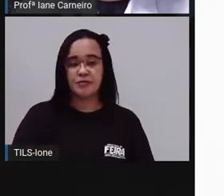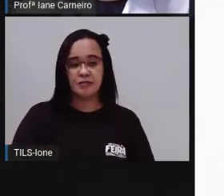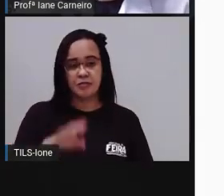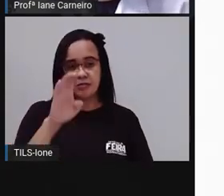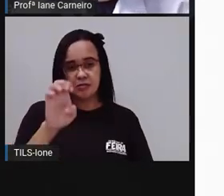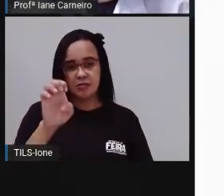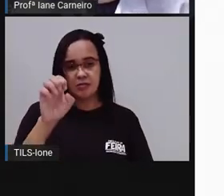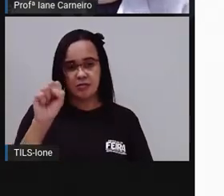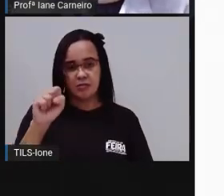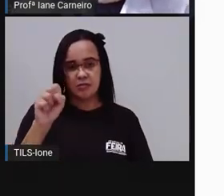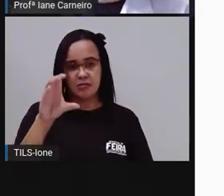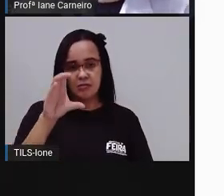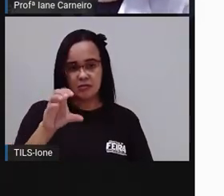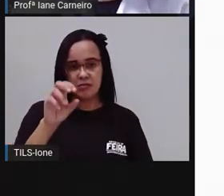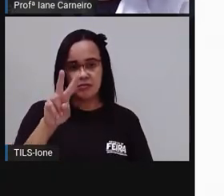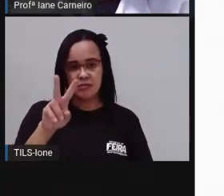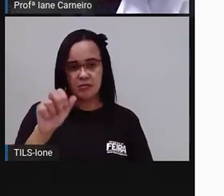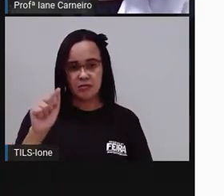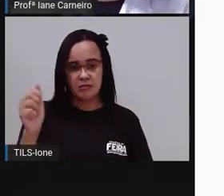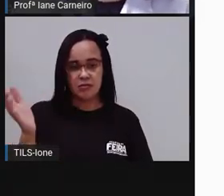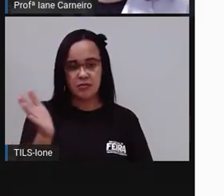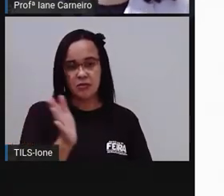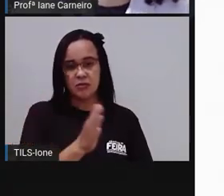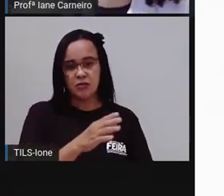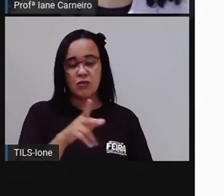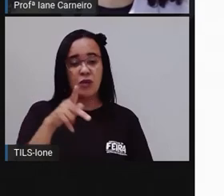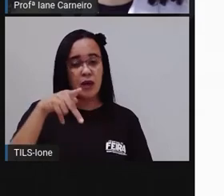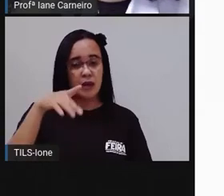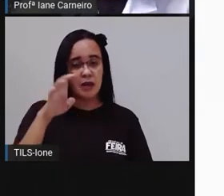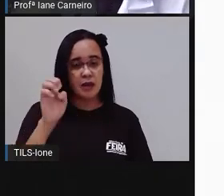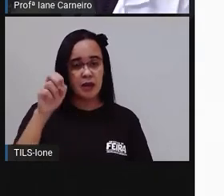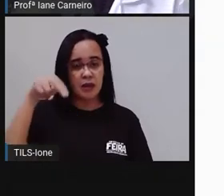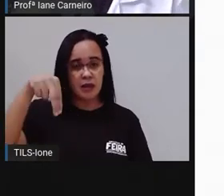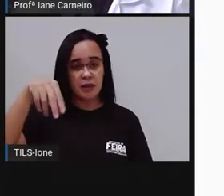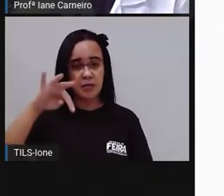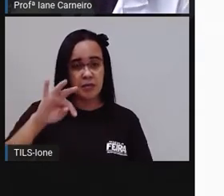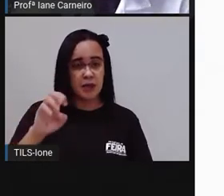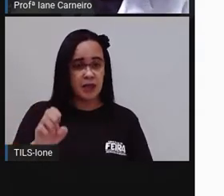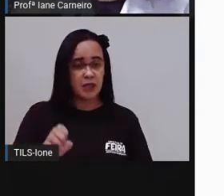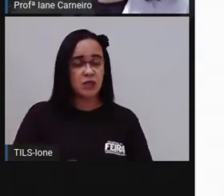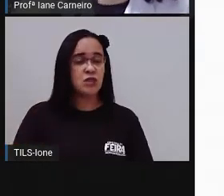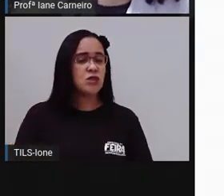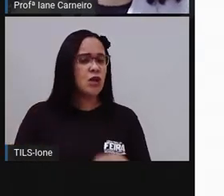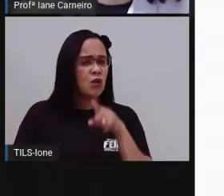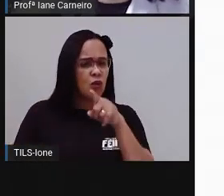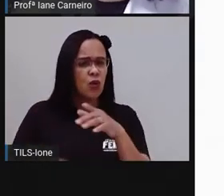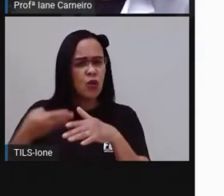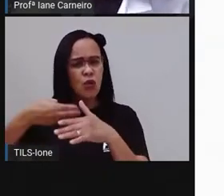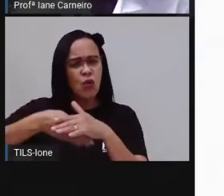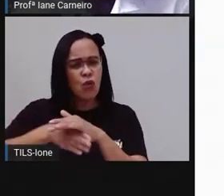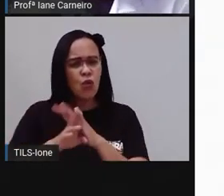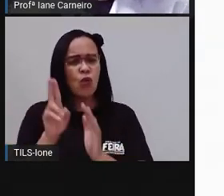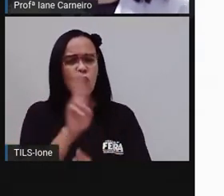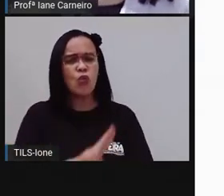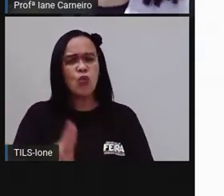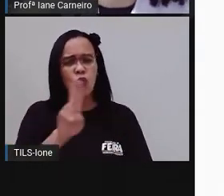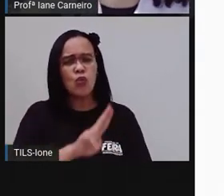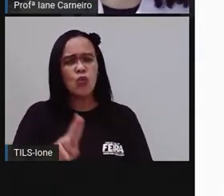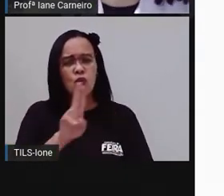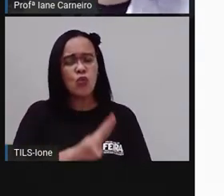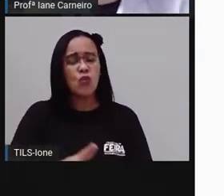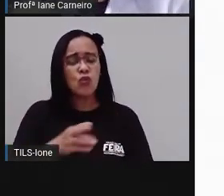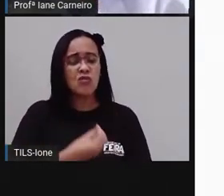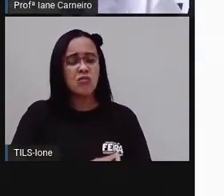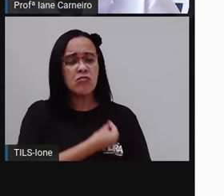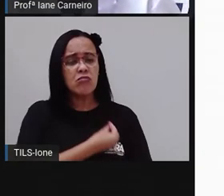estão aparecendo aqui na tela, ó, um, dois, né? Você costuma usar a escova de cabelo e o pente quantas vezes no seu dia?